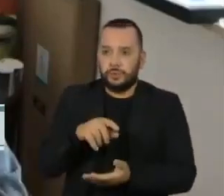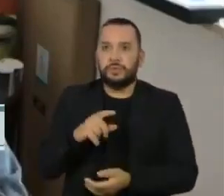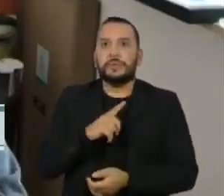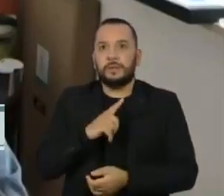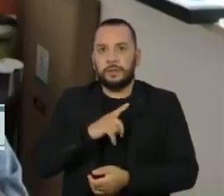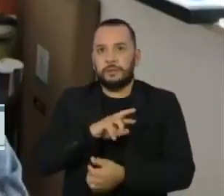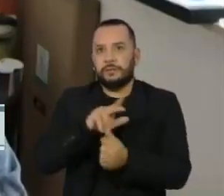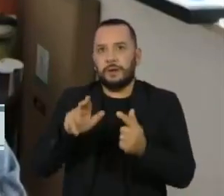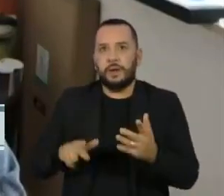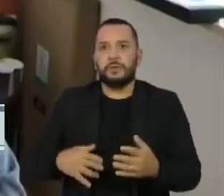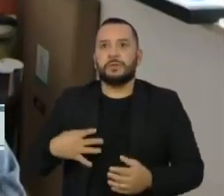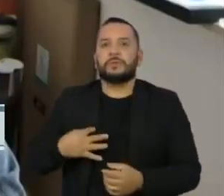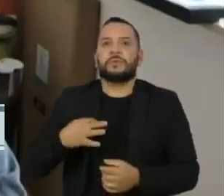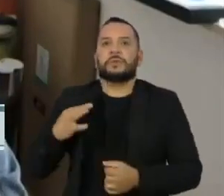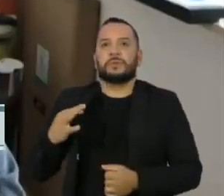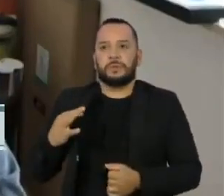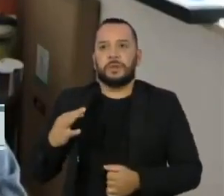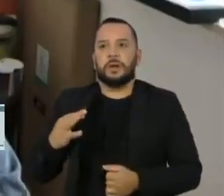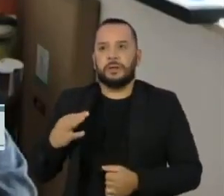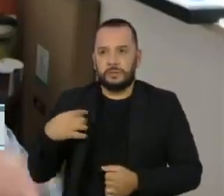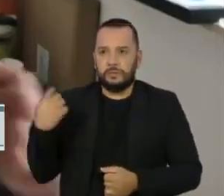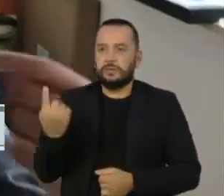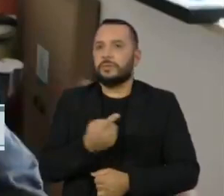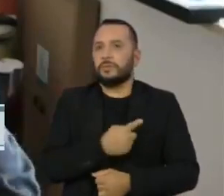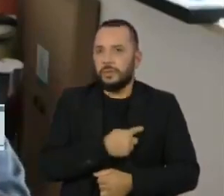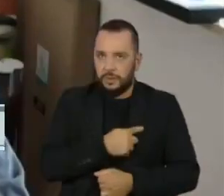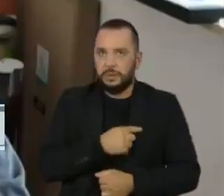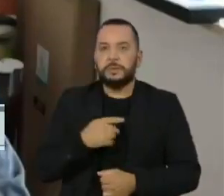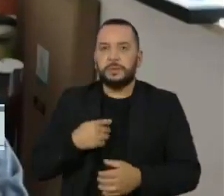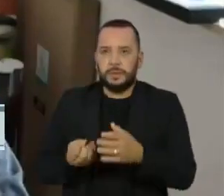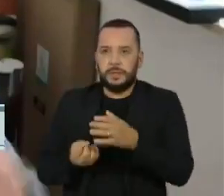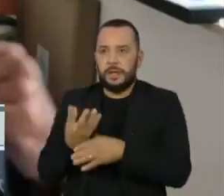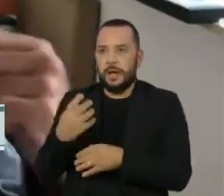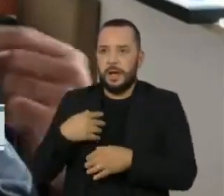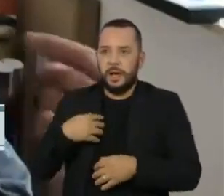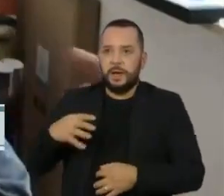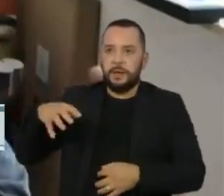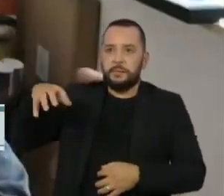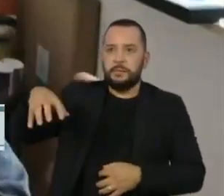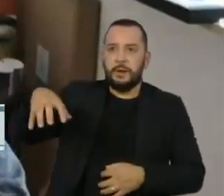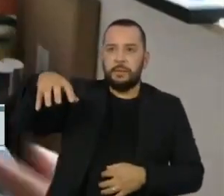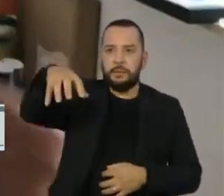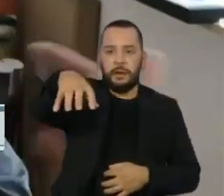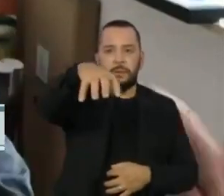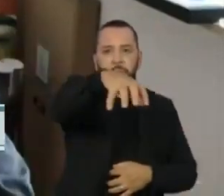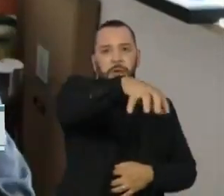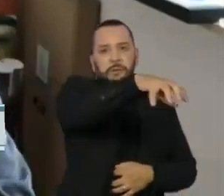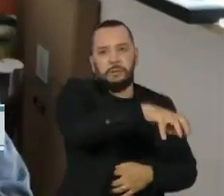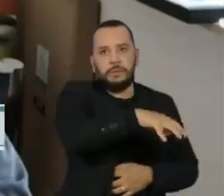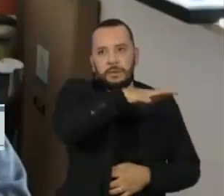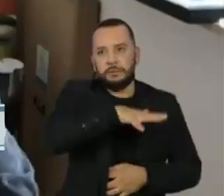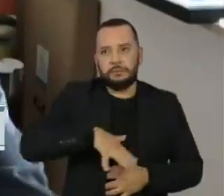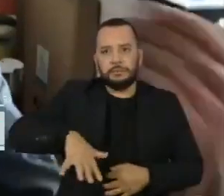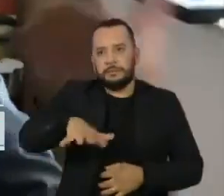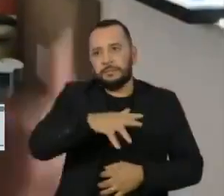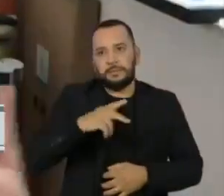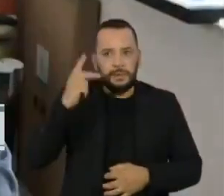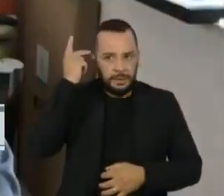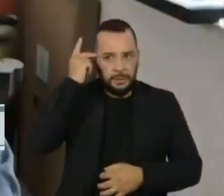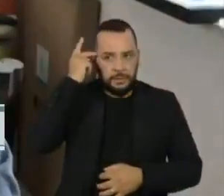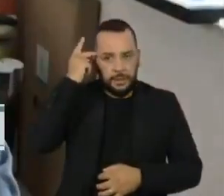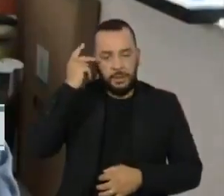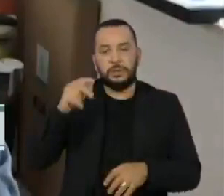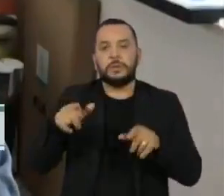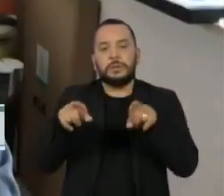voluntários e nós vamos espalhar células por várias partes da cidade de São Paulo, do bairro do